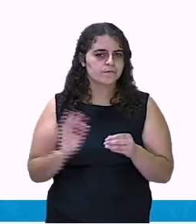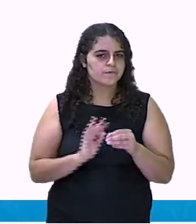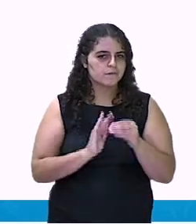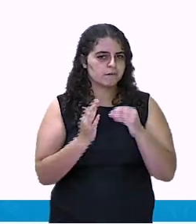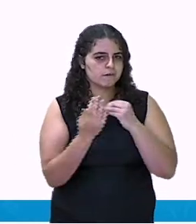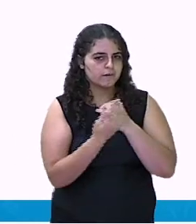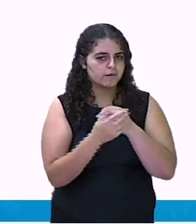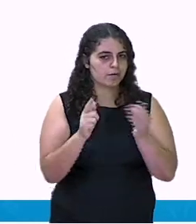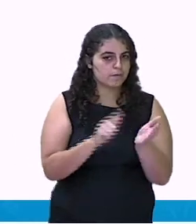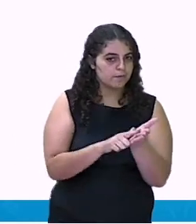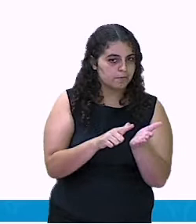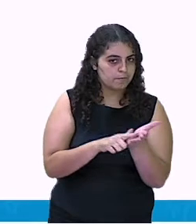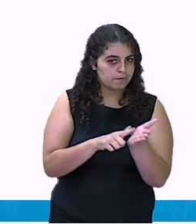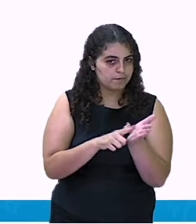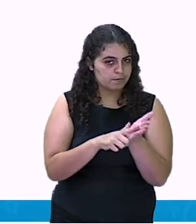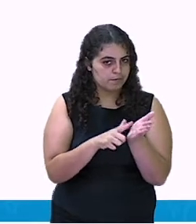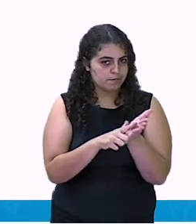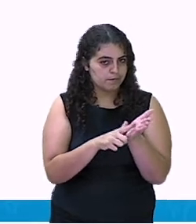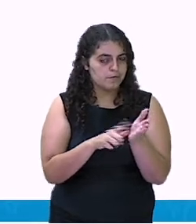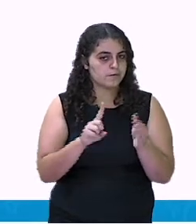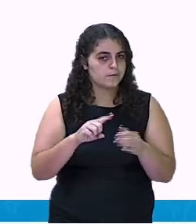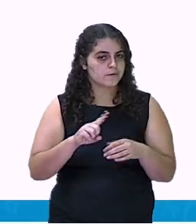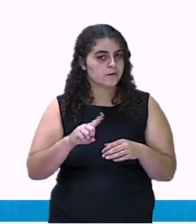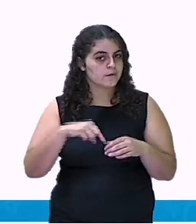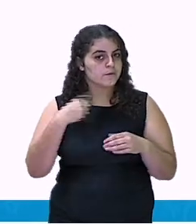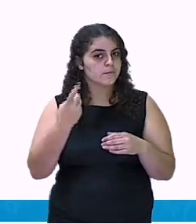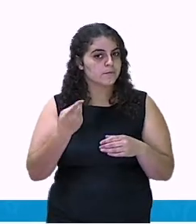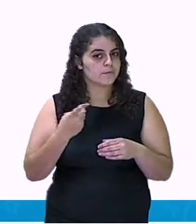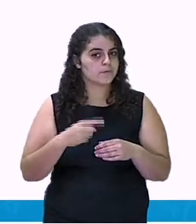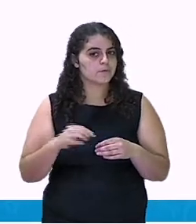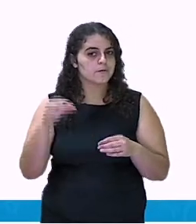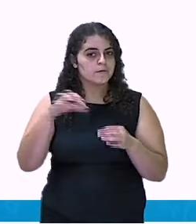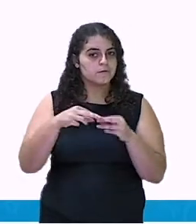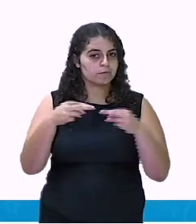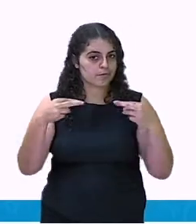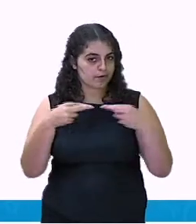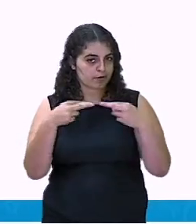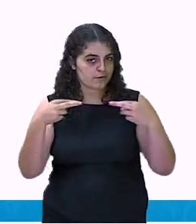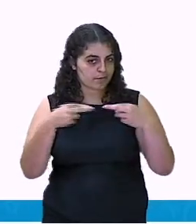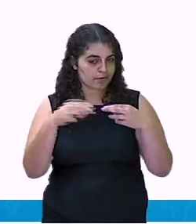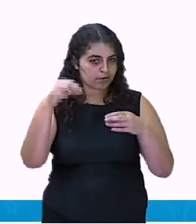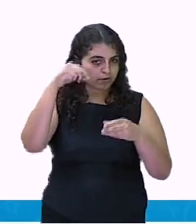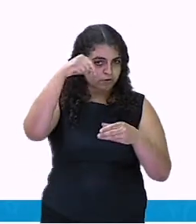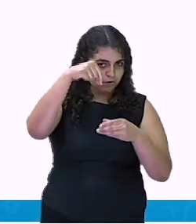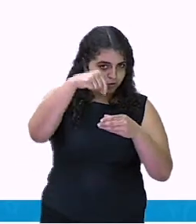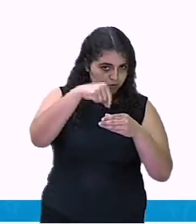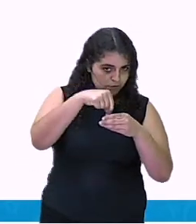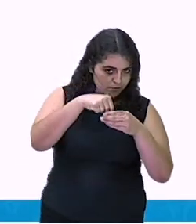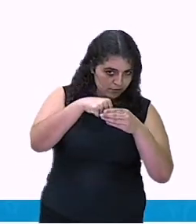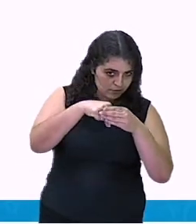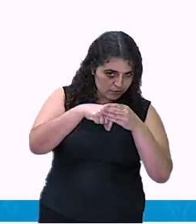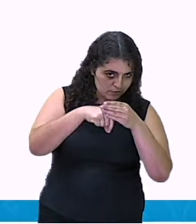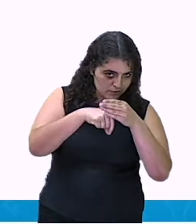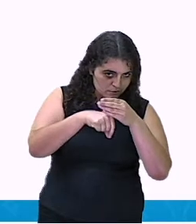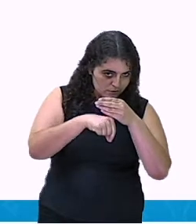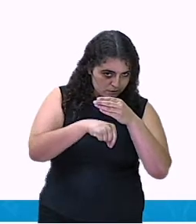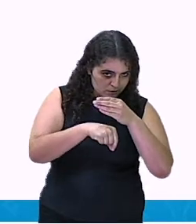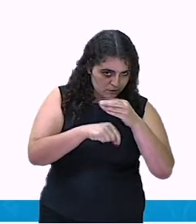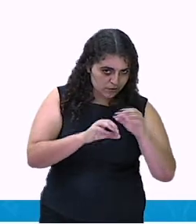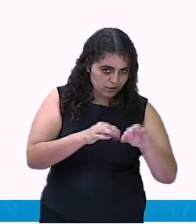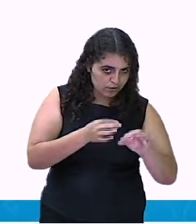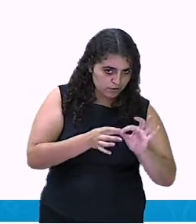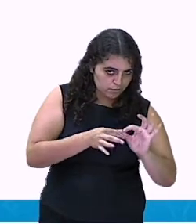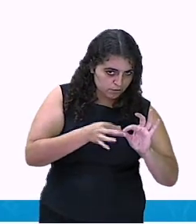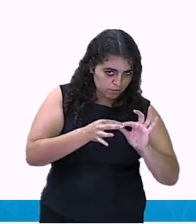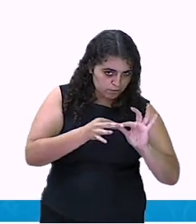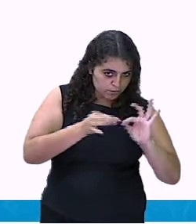as latas com papel, depois enfie a ponta do barbante em uma das latas e